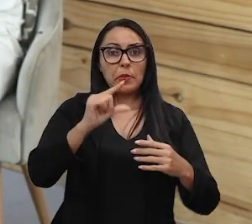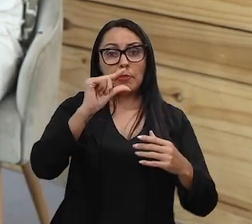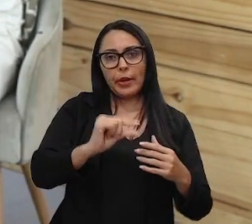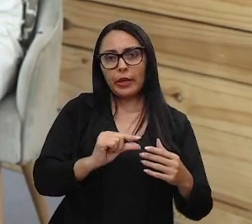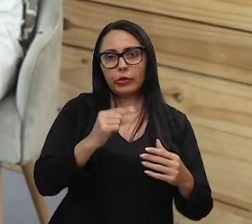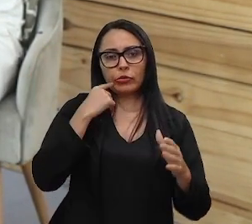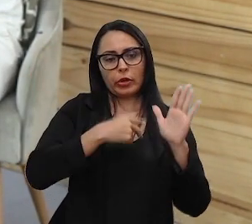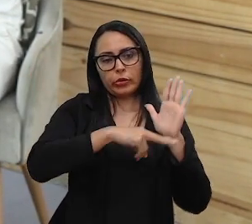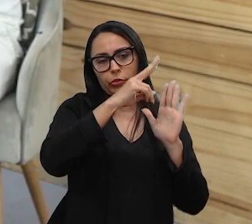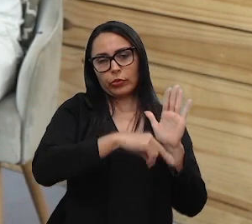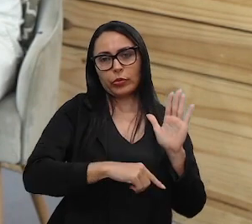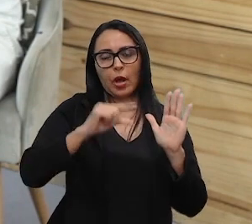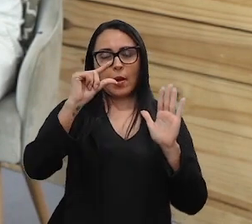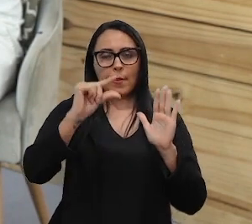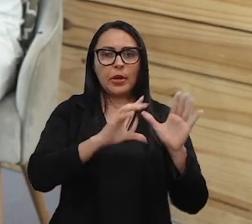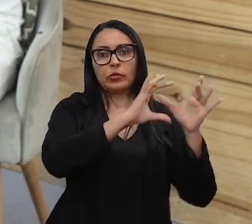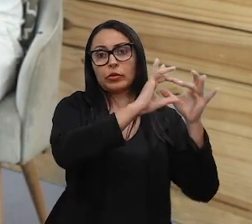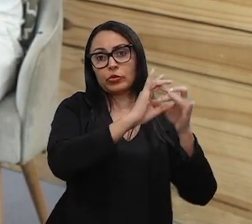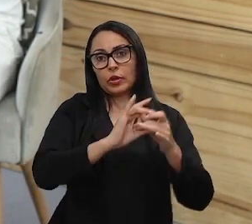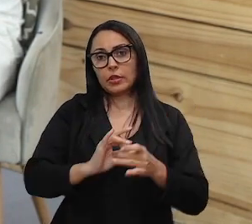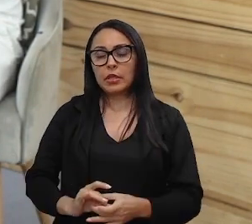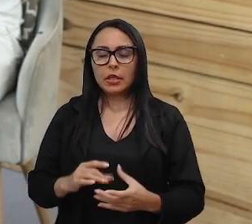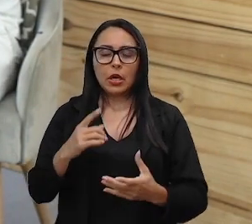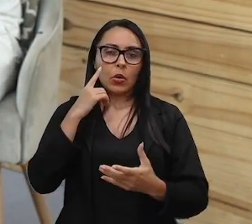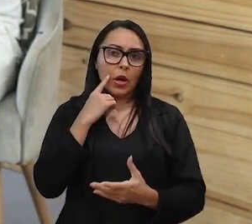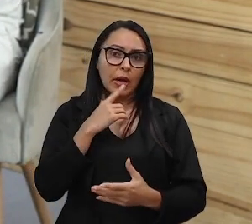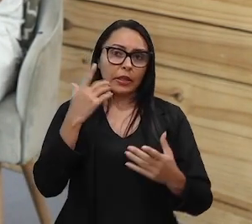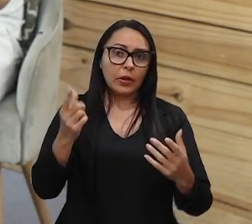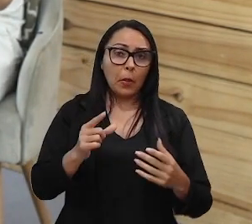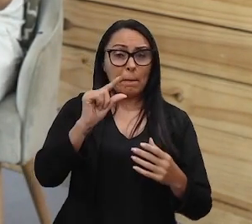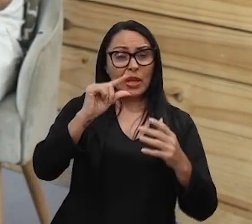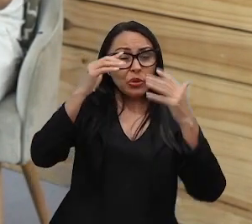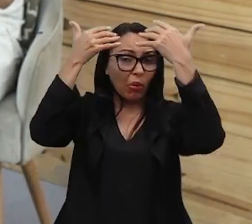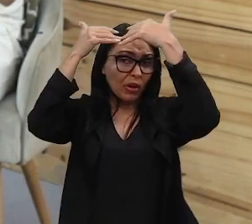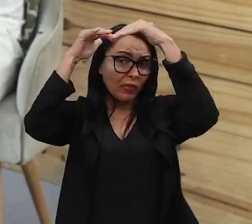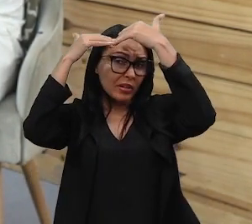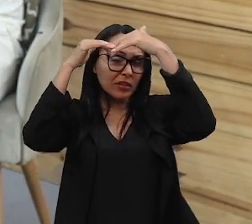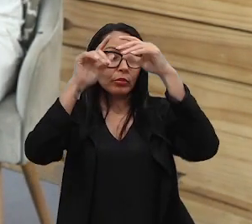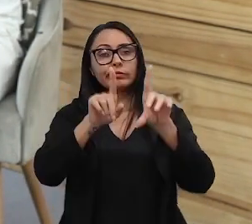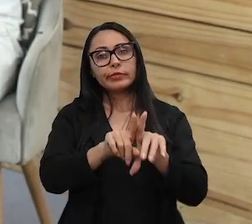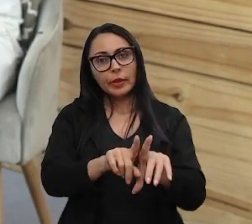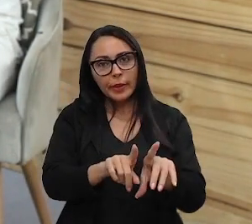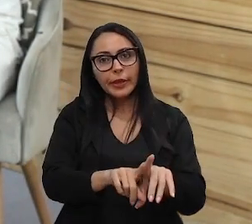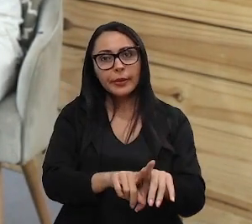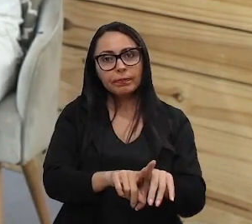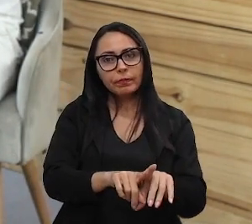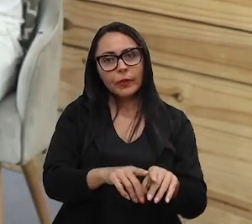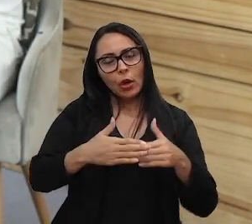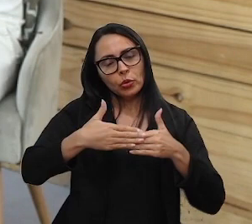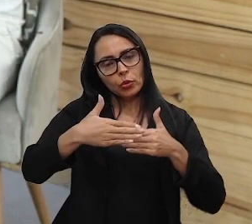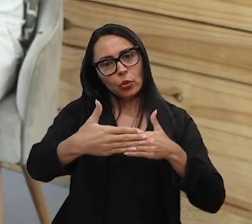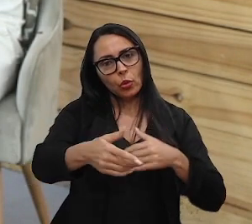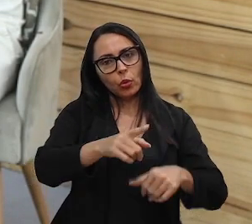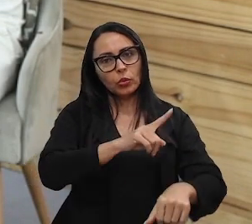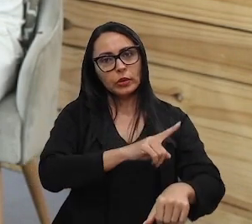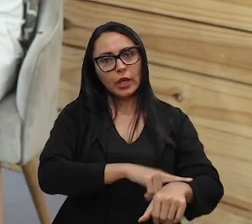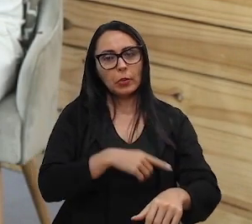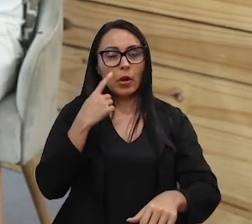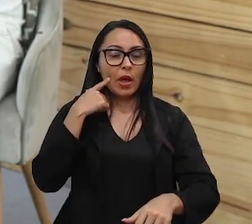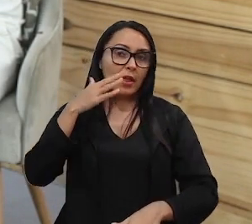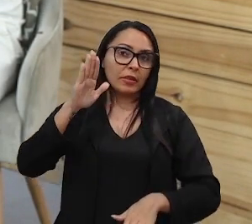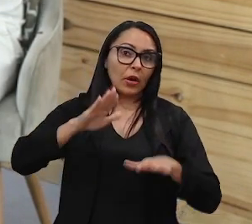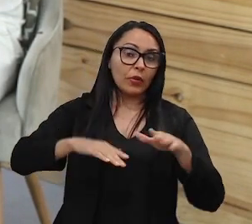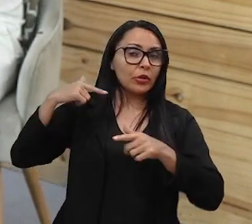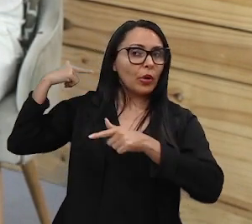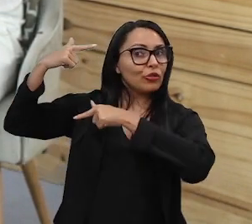menos contextualização, há uma tendência de menor reflexão também, né? E em longo tempo, talvez isso impacte com a geração